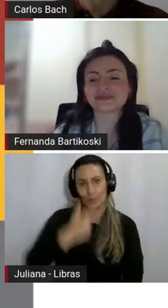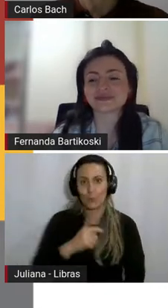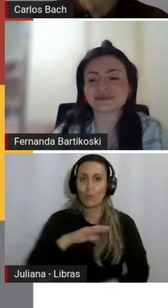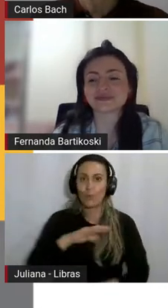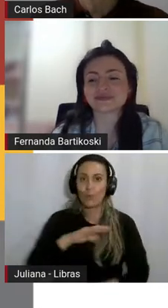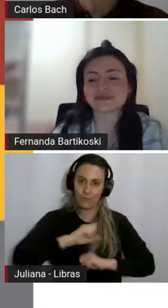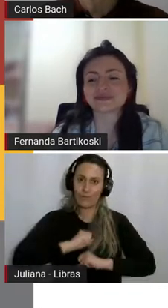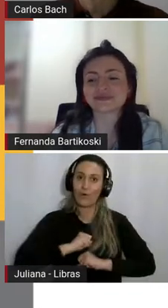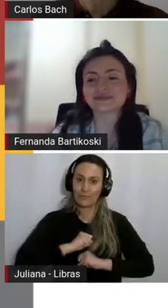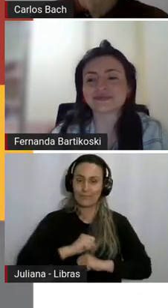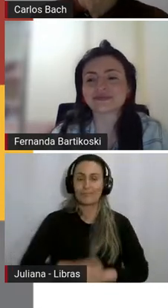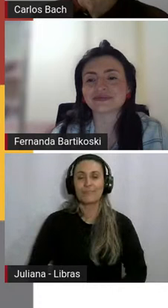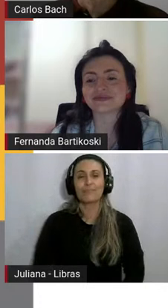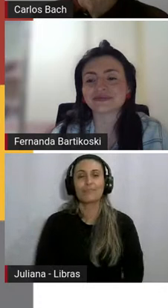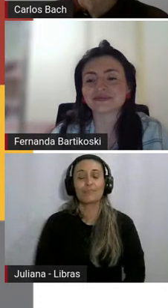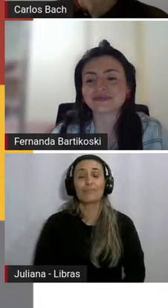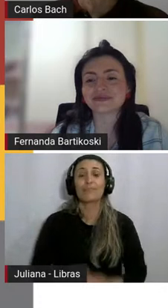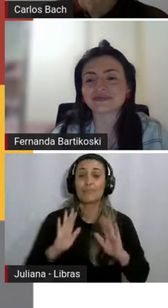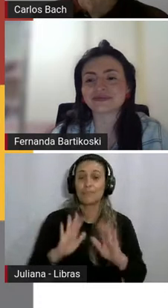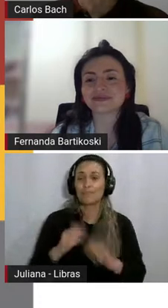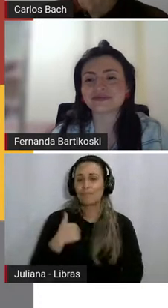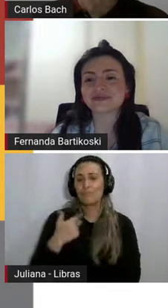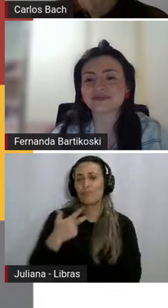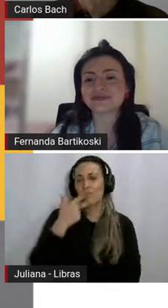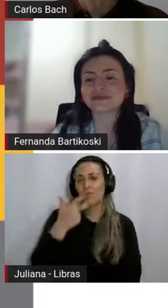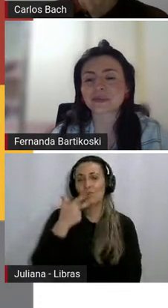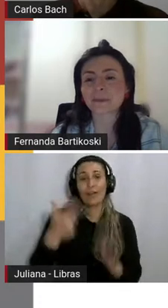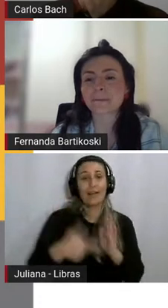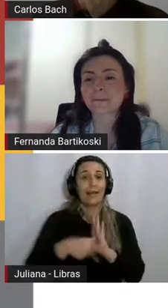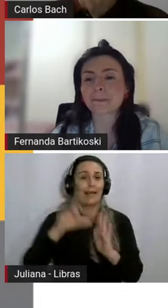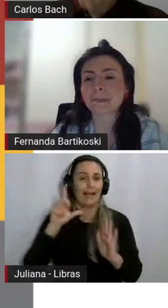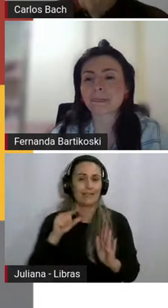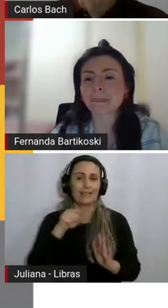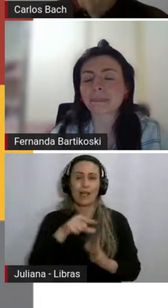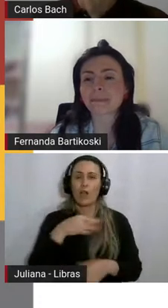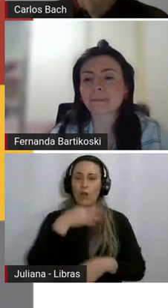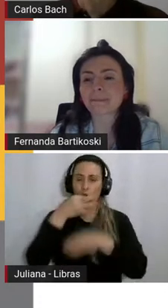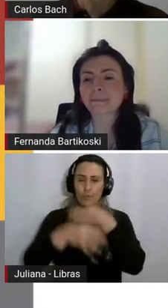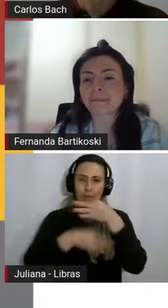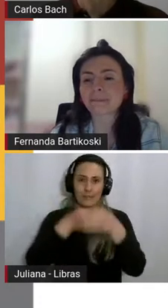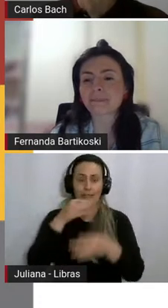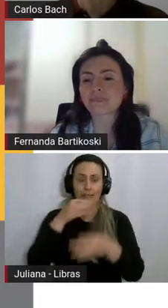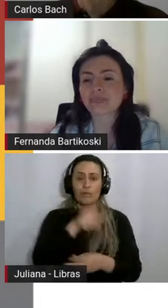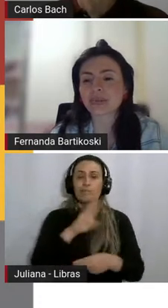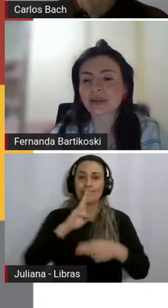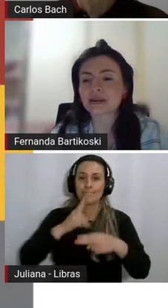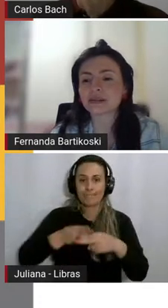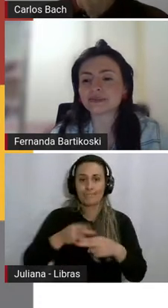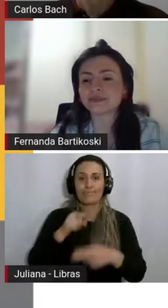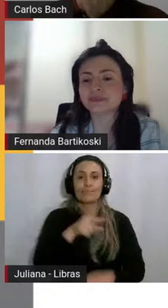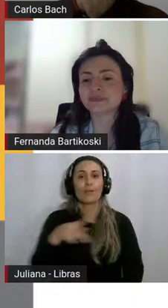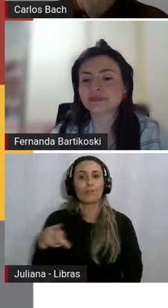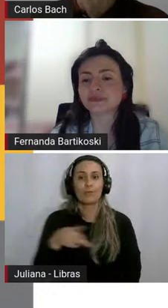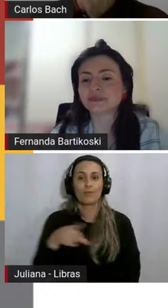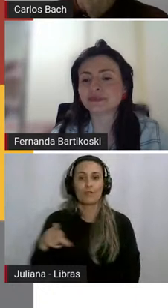um comentário que ficou aqui, porque eu acho que é bem importante, Fernanda, da professora Rosa Maria de Oliveira